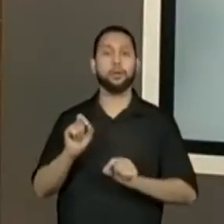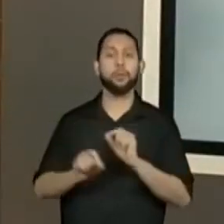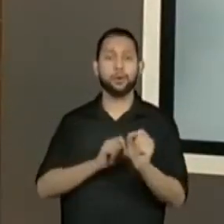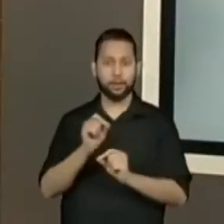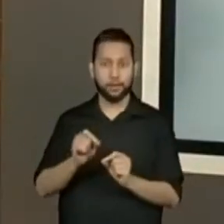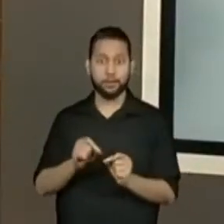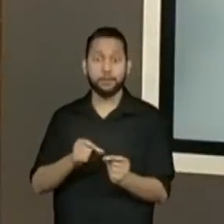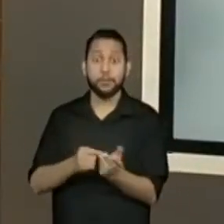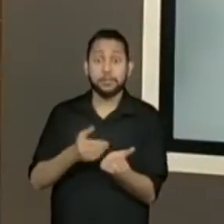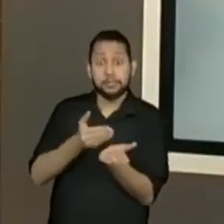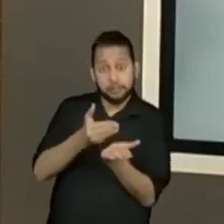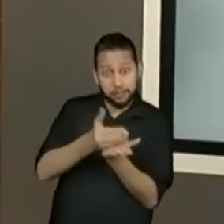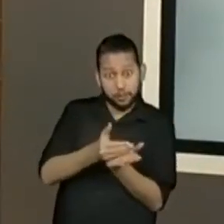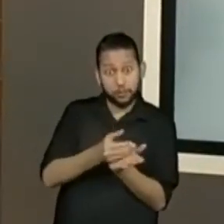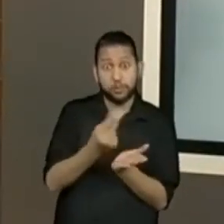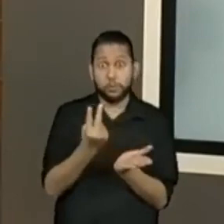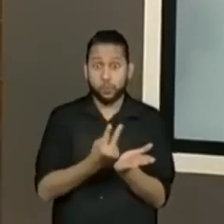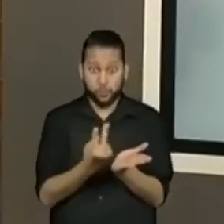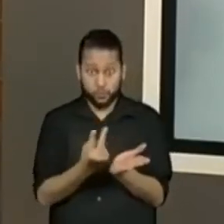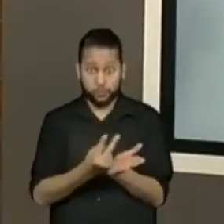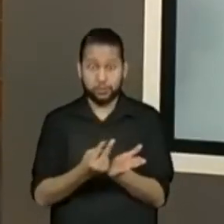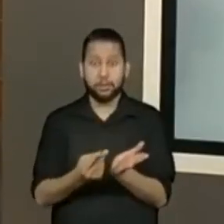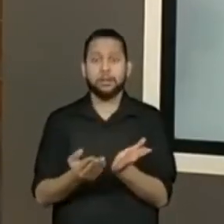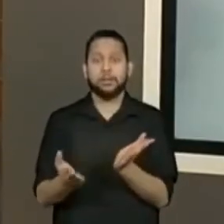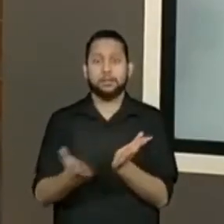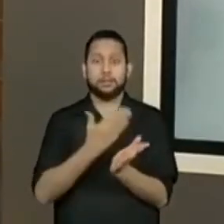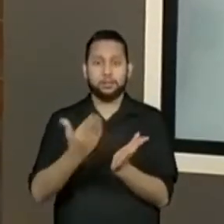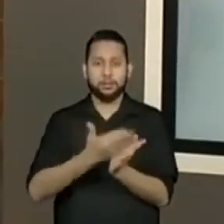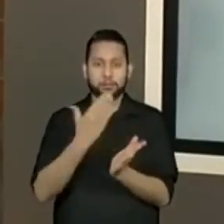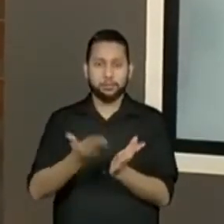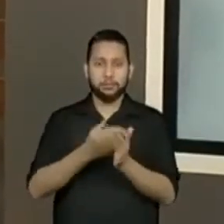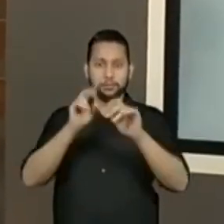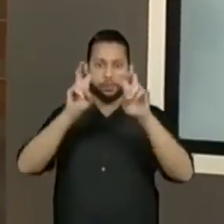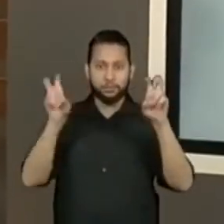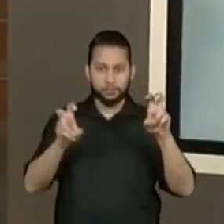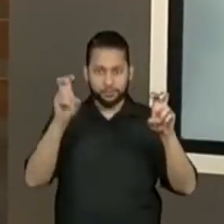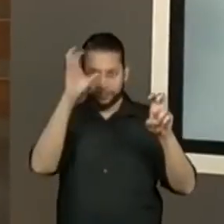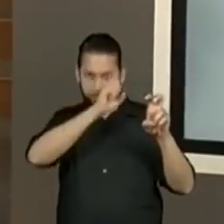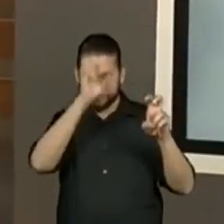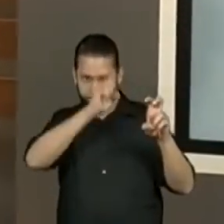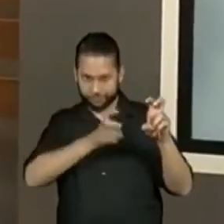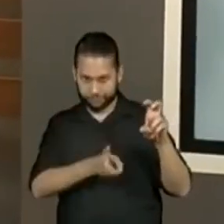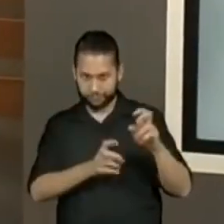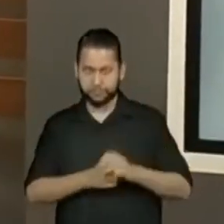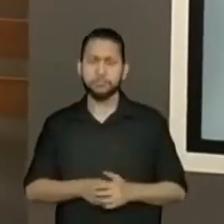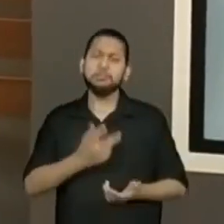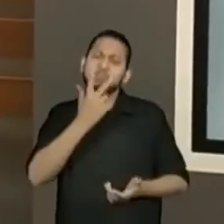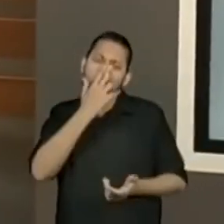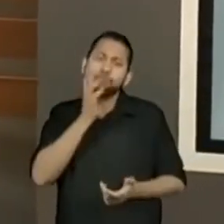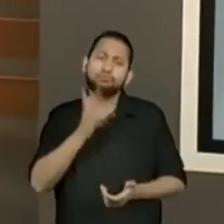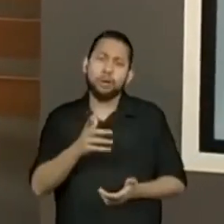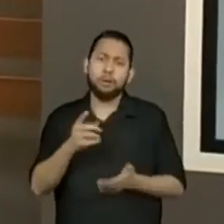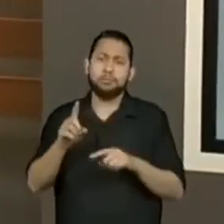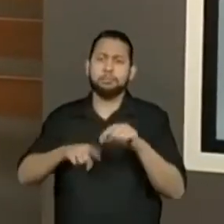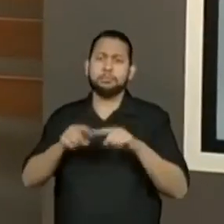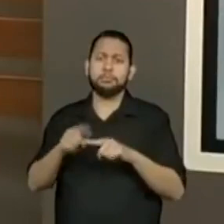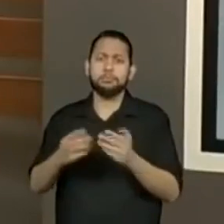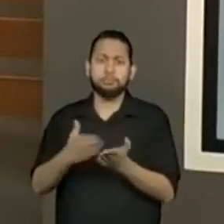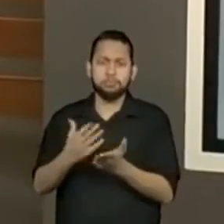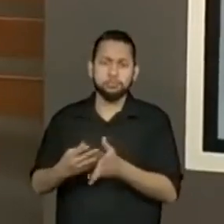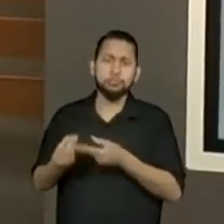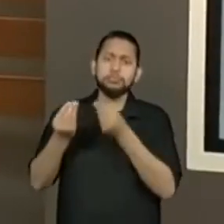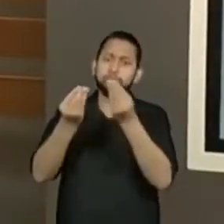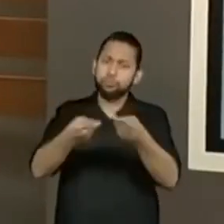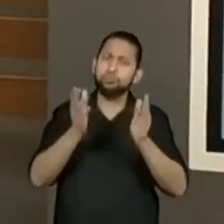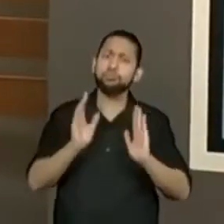sequência 2 do material Aprender Sempre. Acredito que muitos de vocês já têm acesso a esse material, mas se não tem,